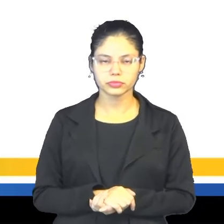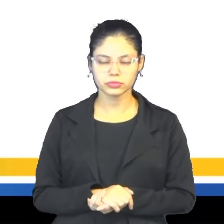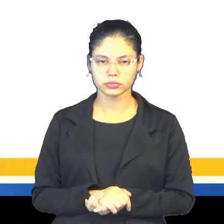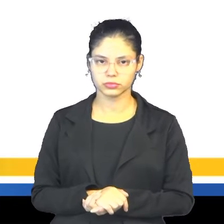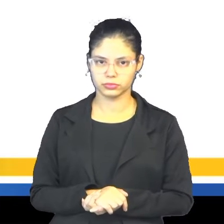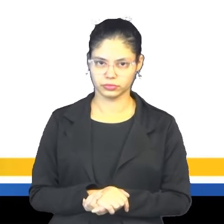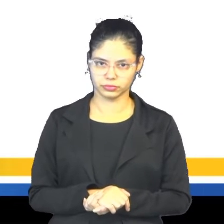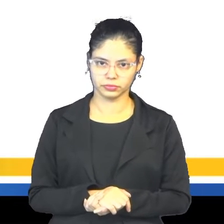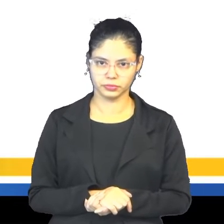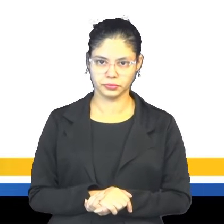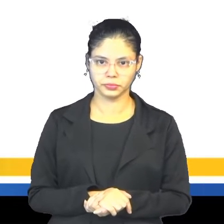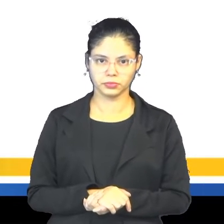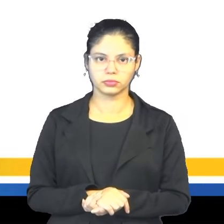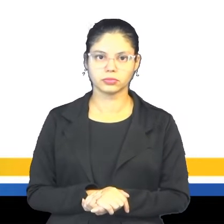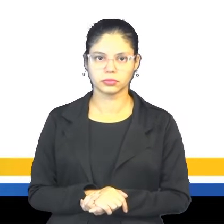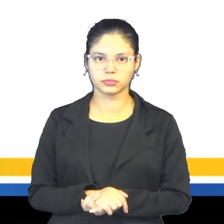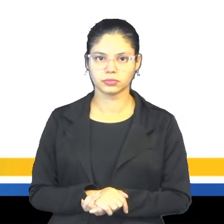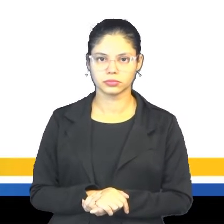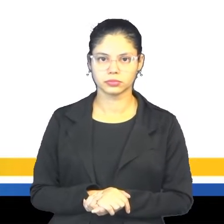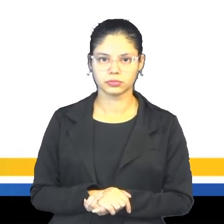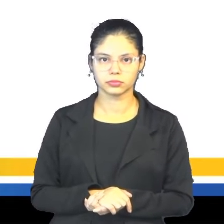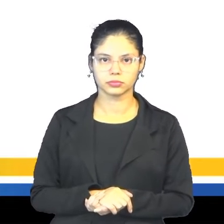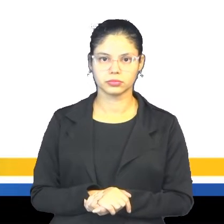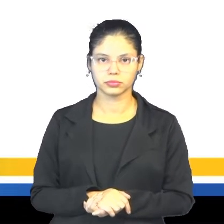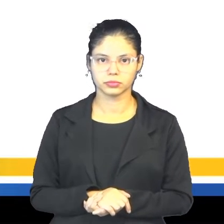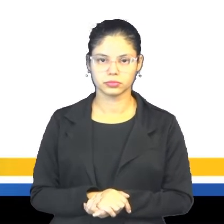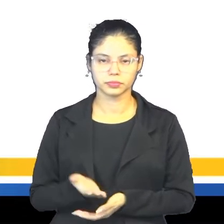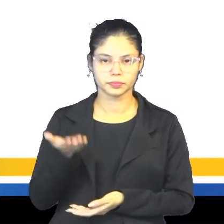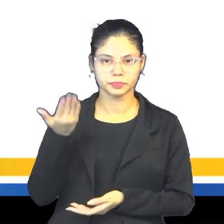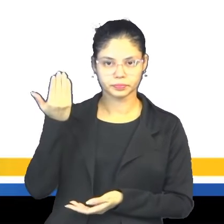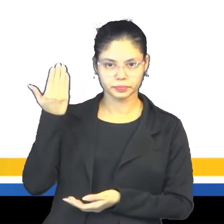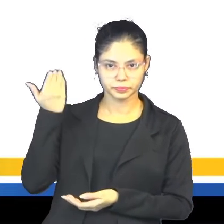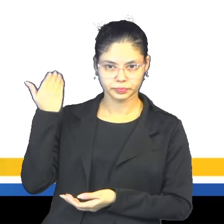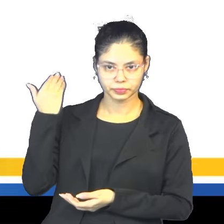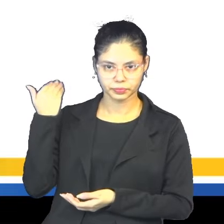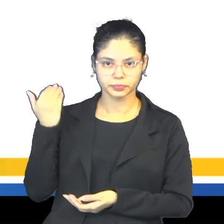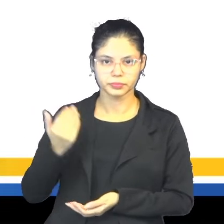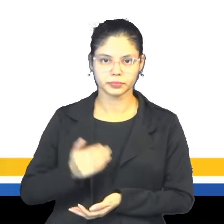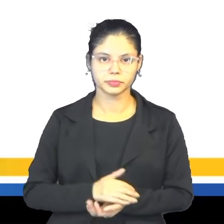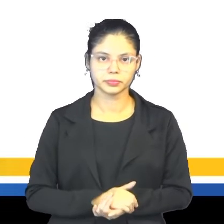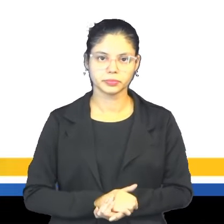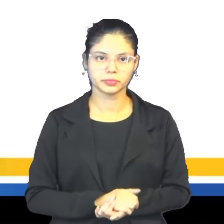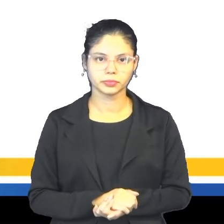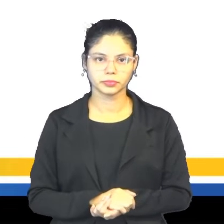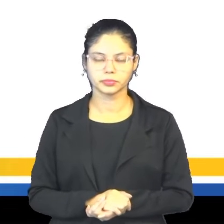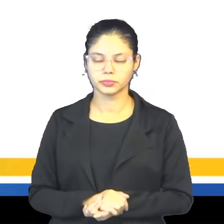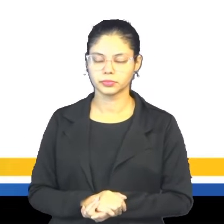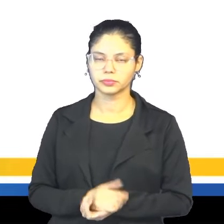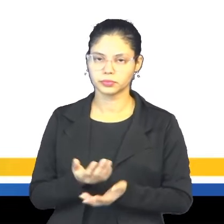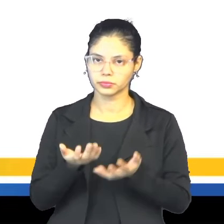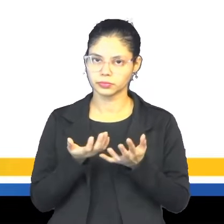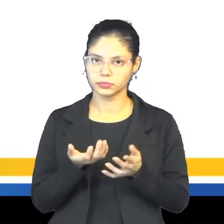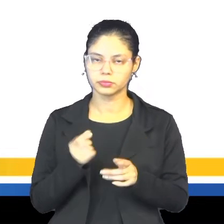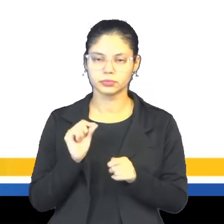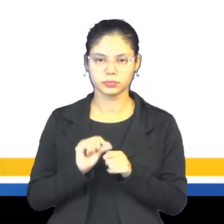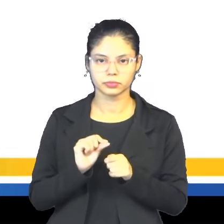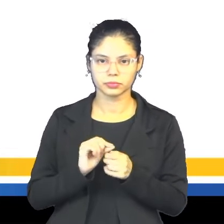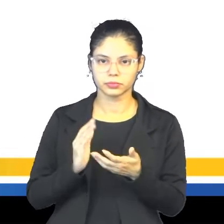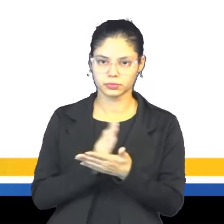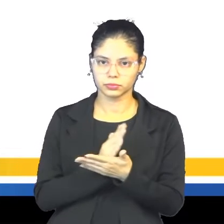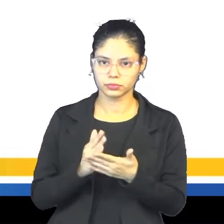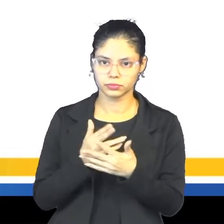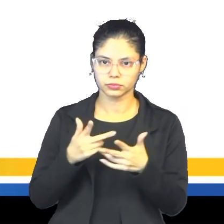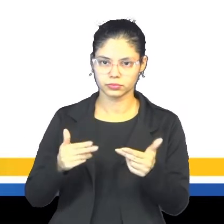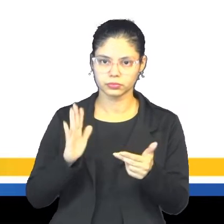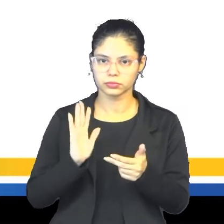Past expressions, nós temos ali as expressões de passado. Quando nós queremos nos referir a um tempo que já